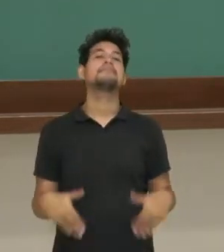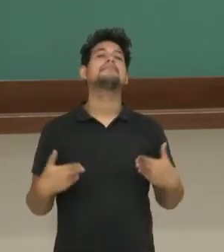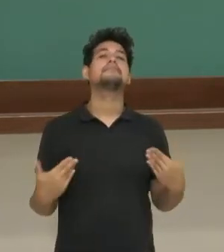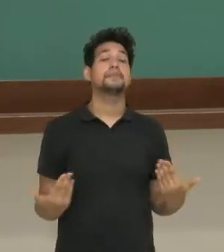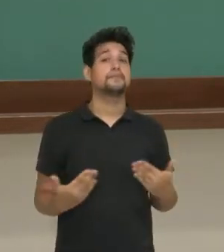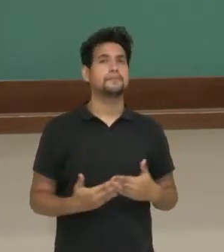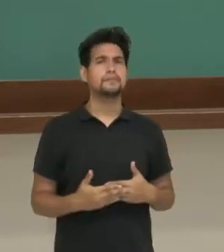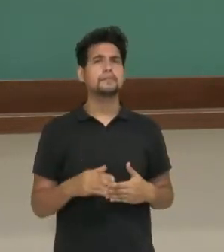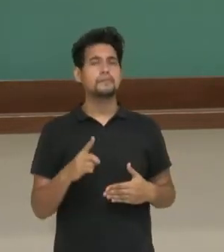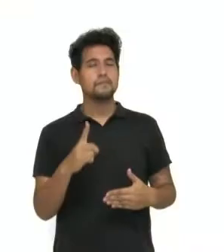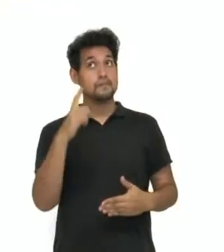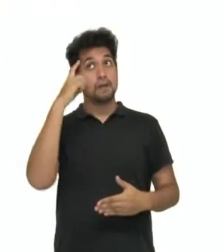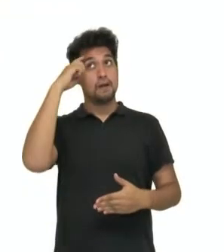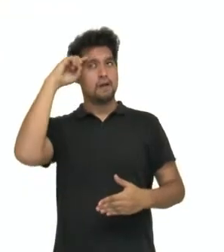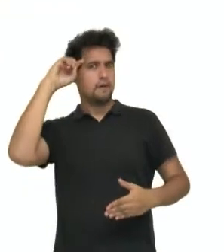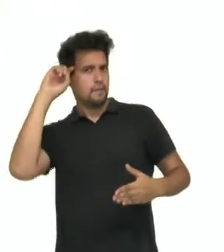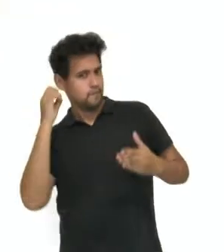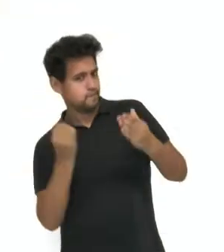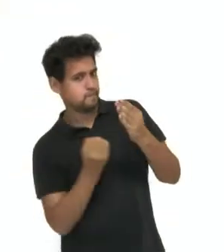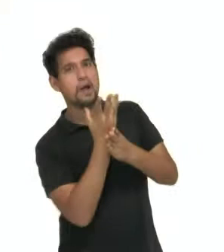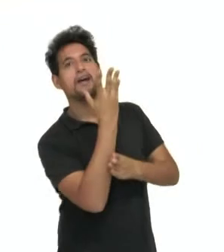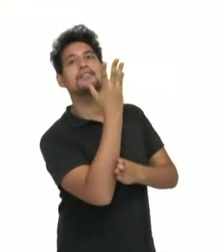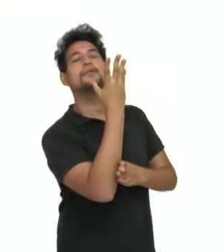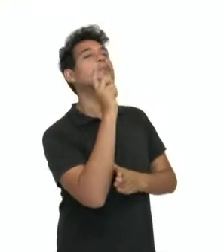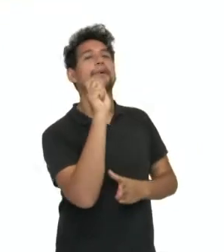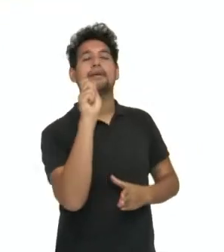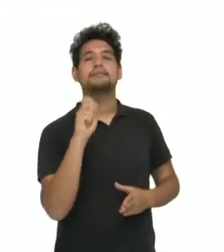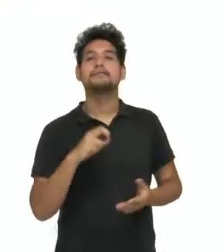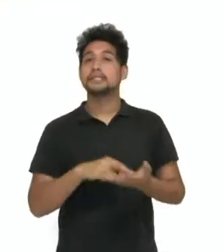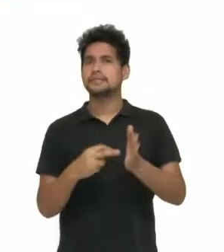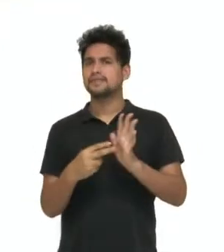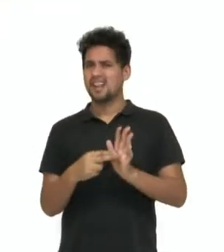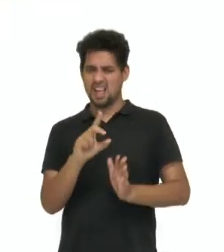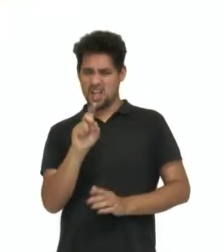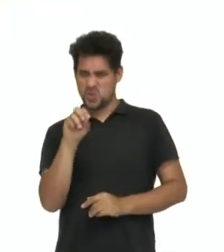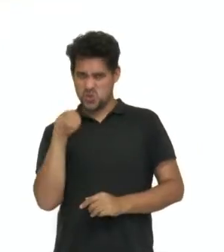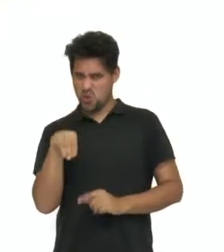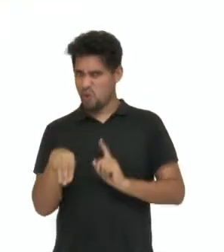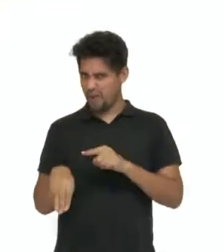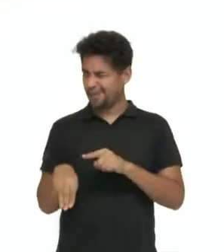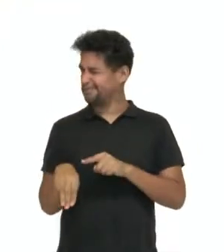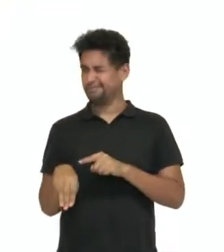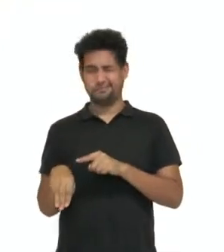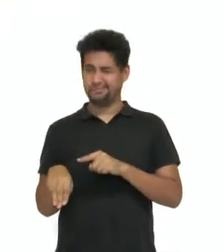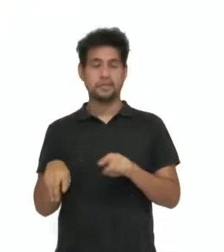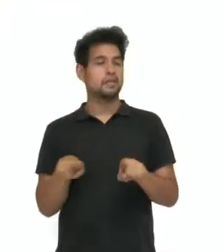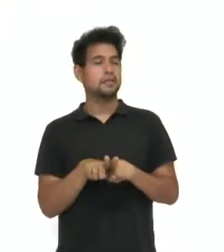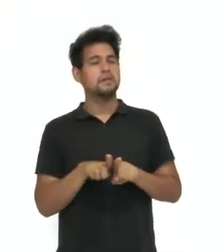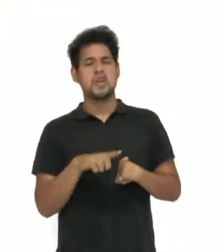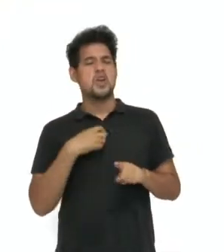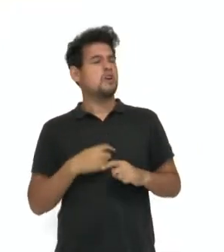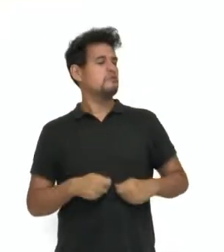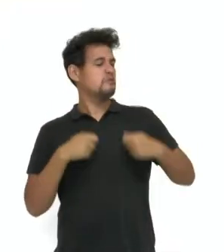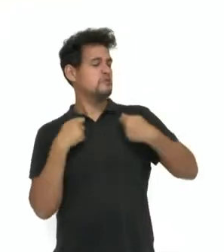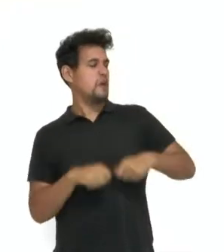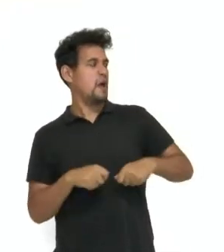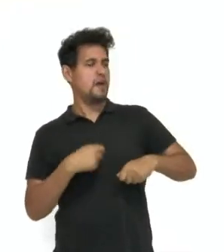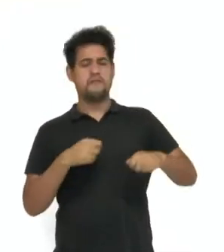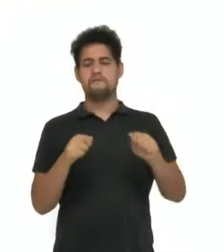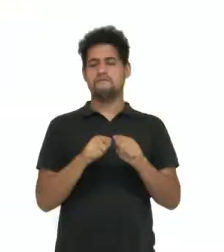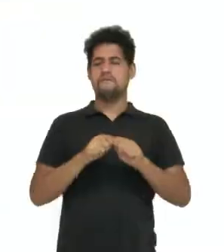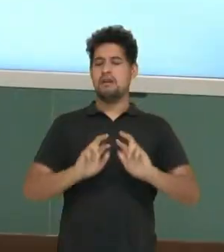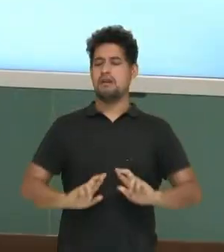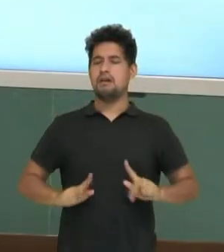Pessoal, criatividade. A criatividade não é um dom e nem mesmo uma questão de ser capaz ou não de fazer